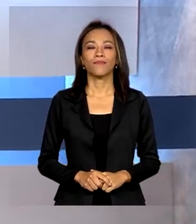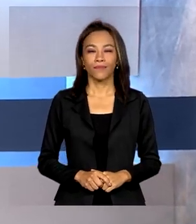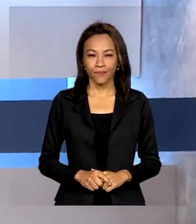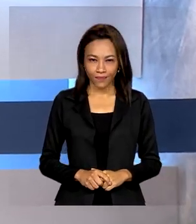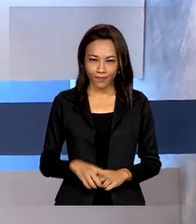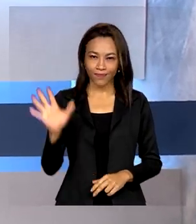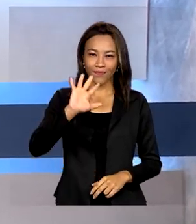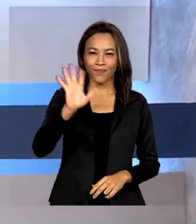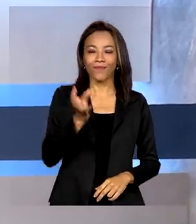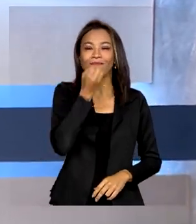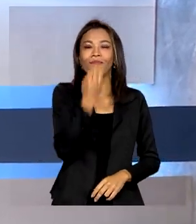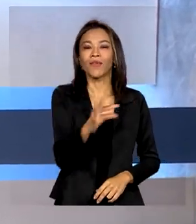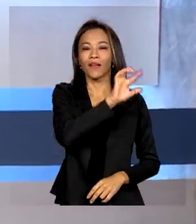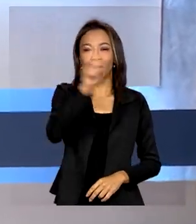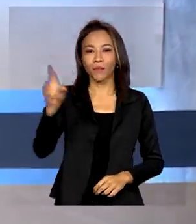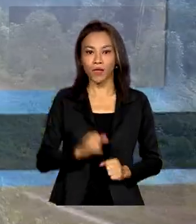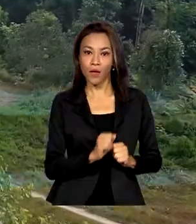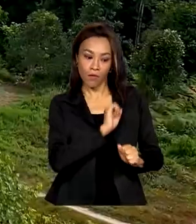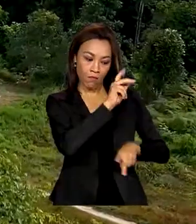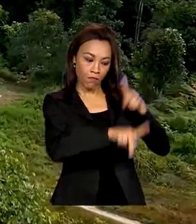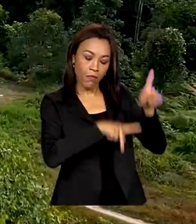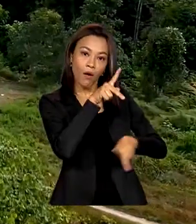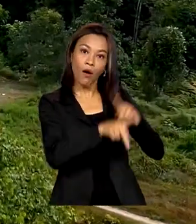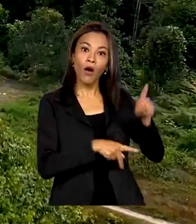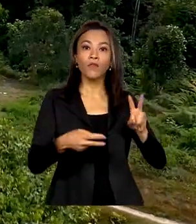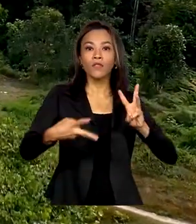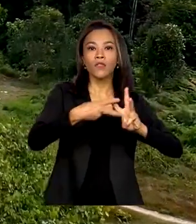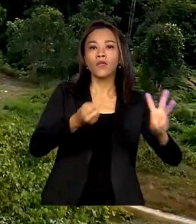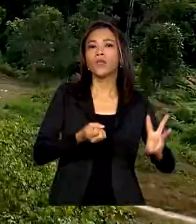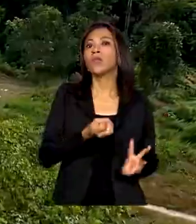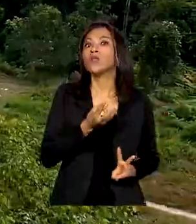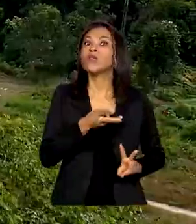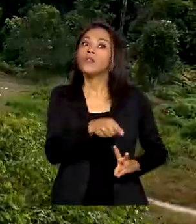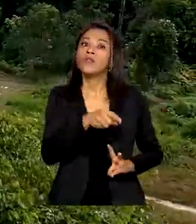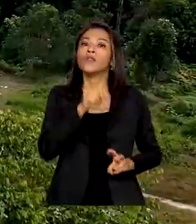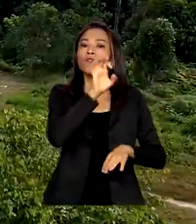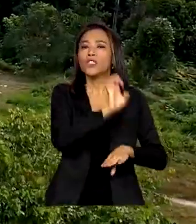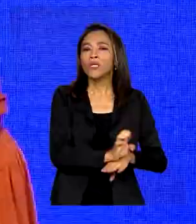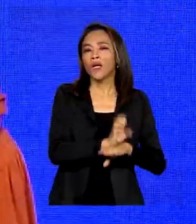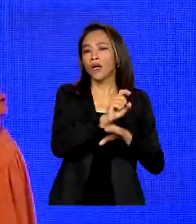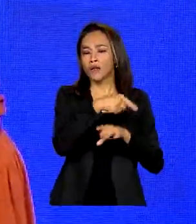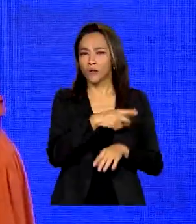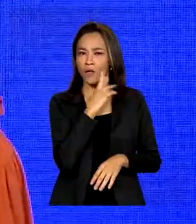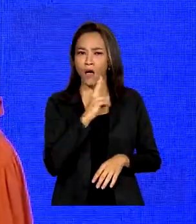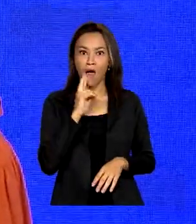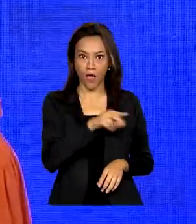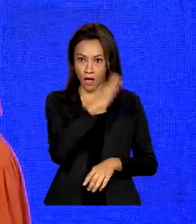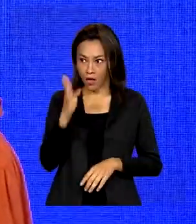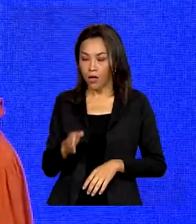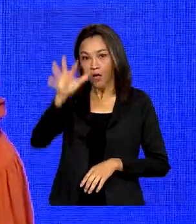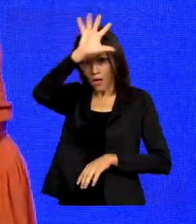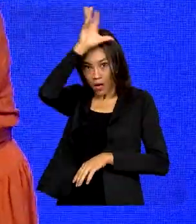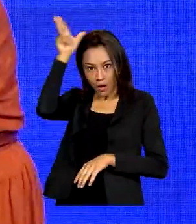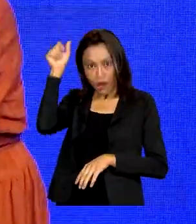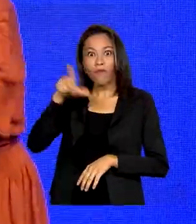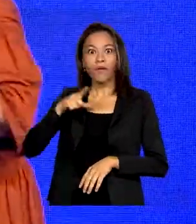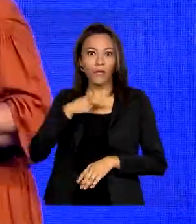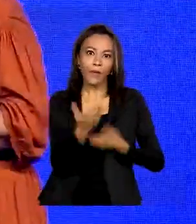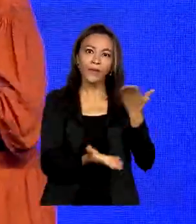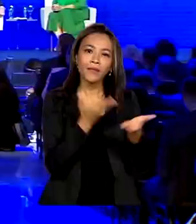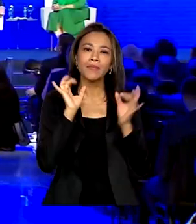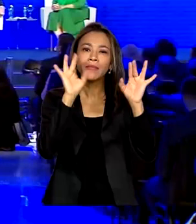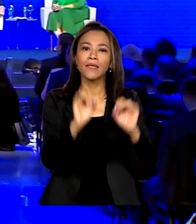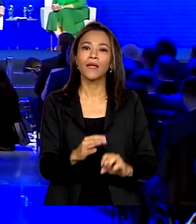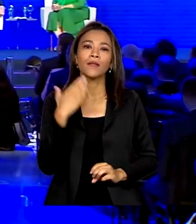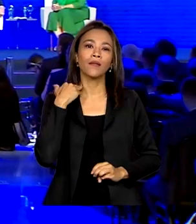Olá, bom dia! Povos indígenas de Roraima e do Amazonas vão ter atendimento especializado da Caixa para